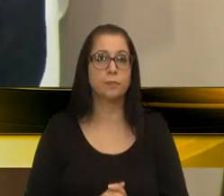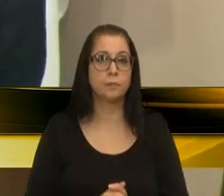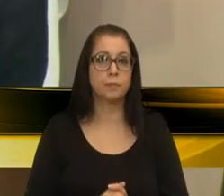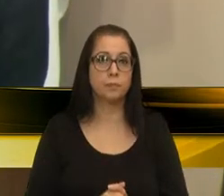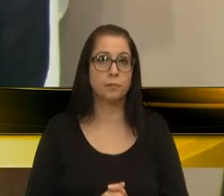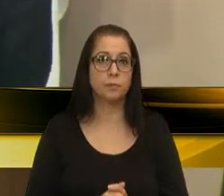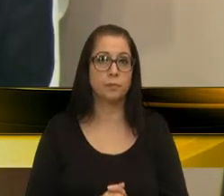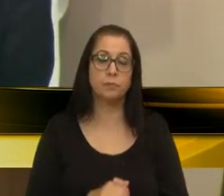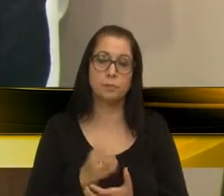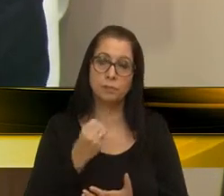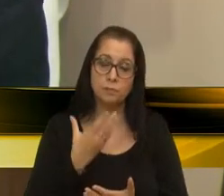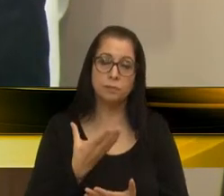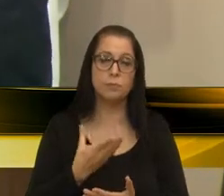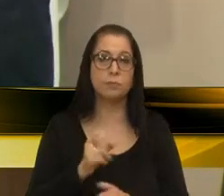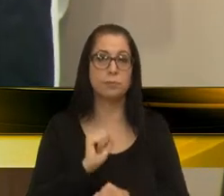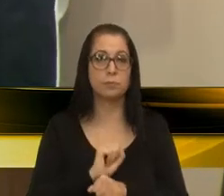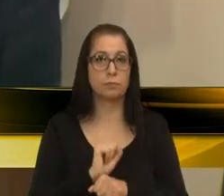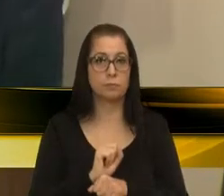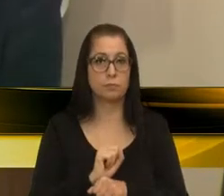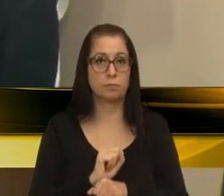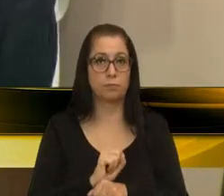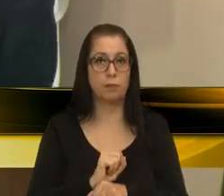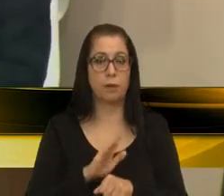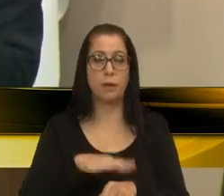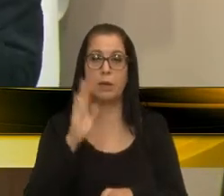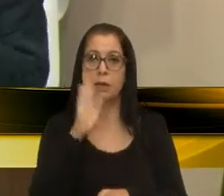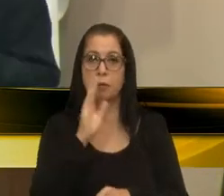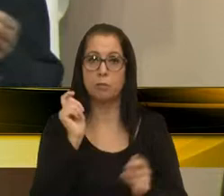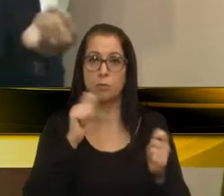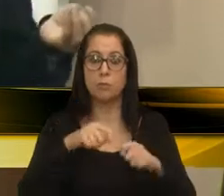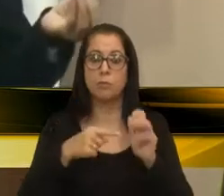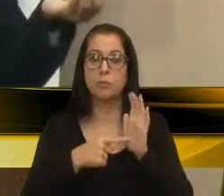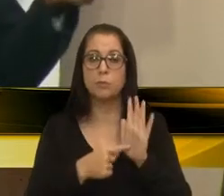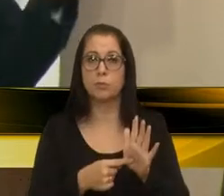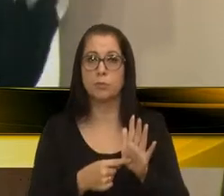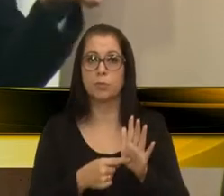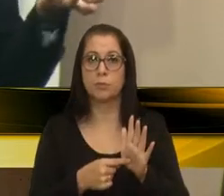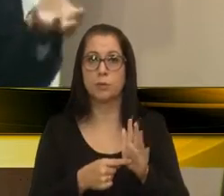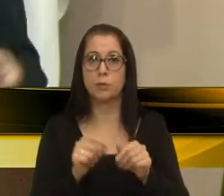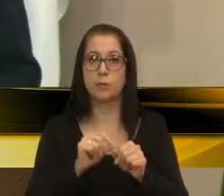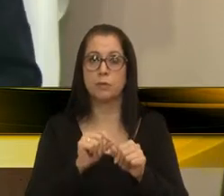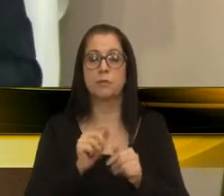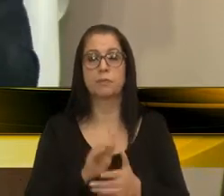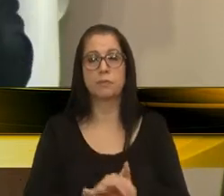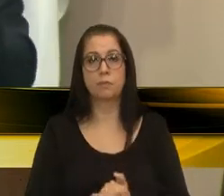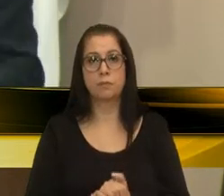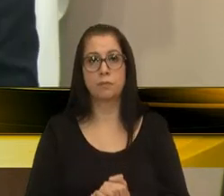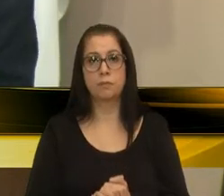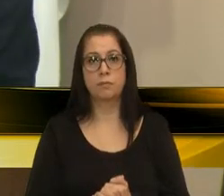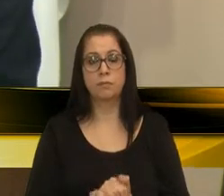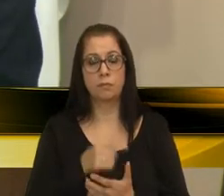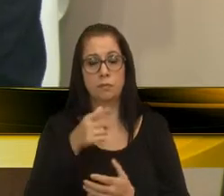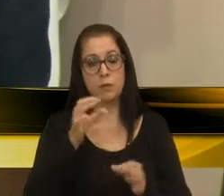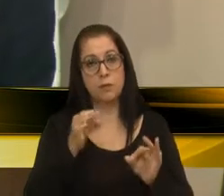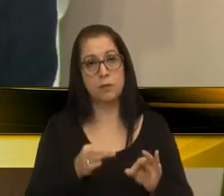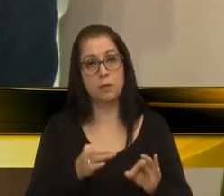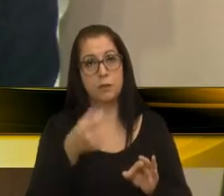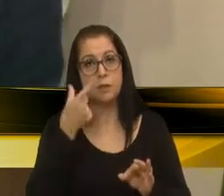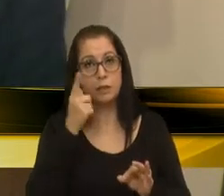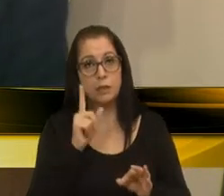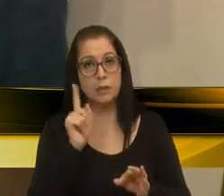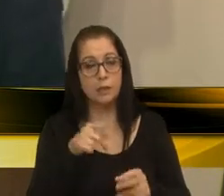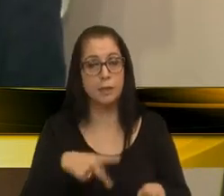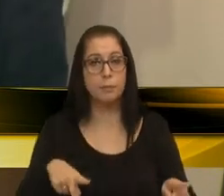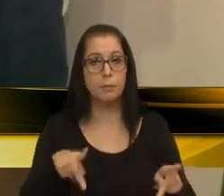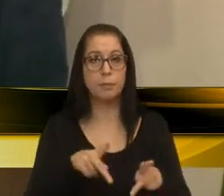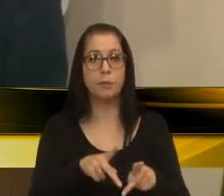bom, e esperamos que, em breve, nós possamos, aqui, mostrar, o que será feito, e com certeza, quem ganha, é a